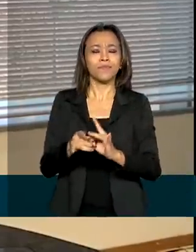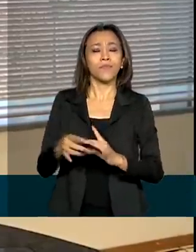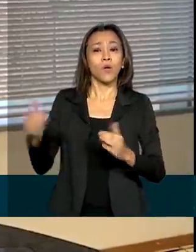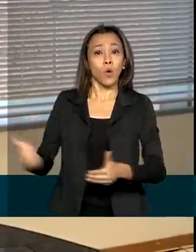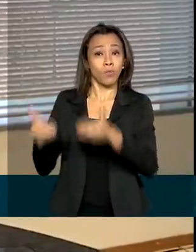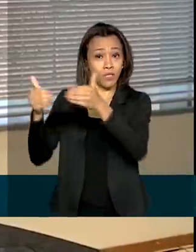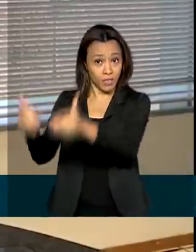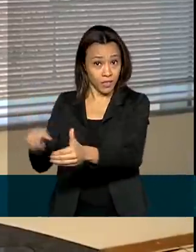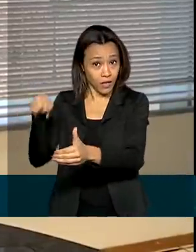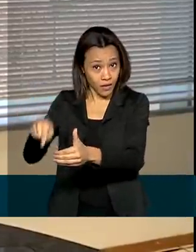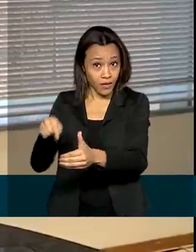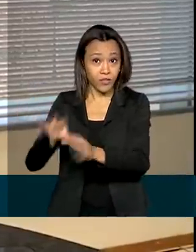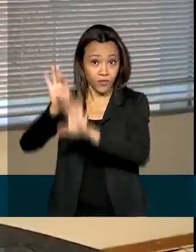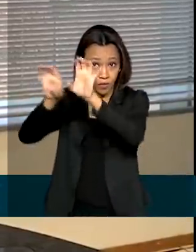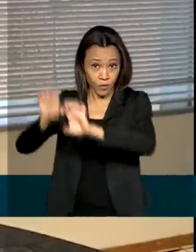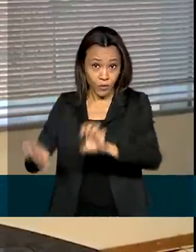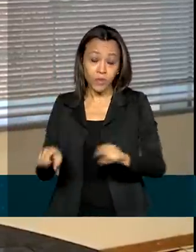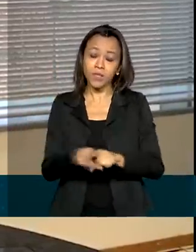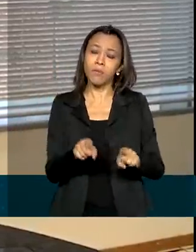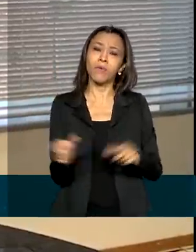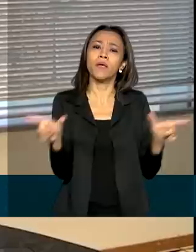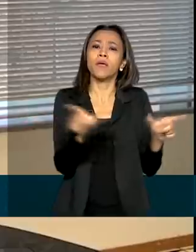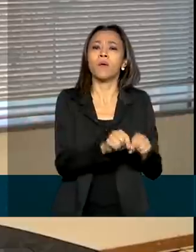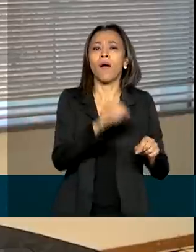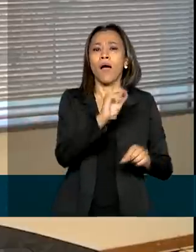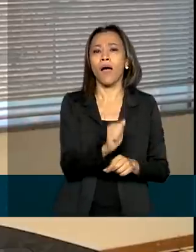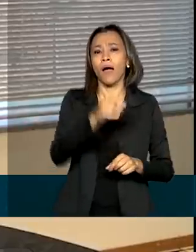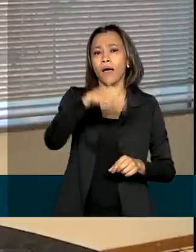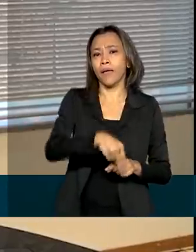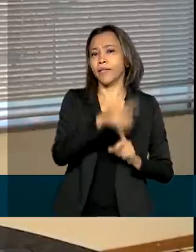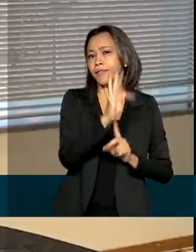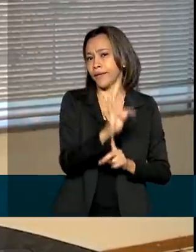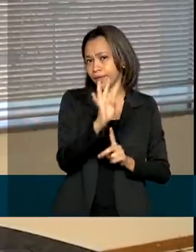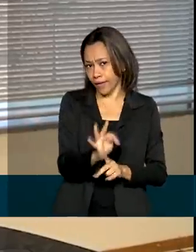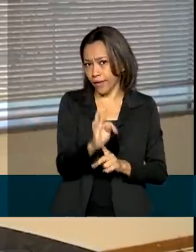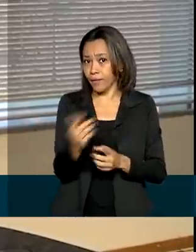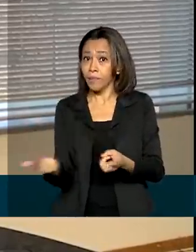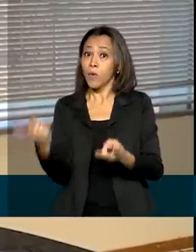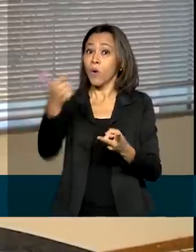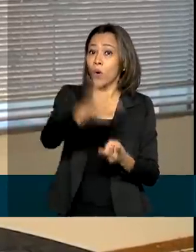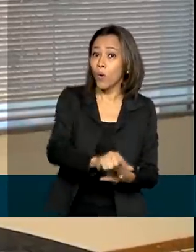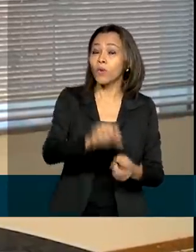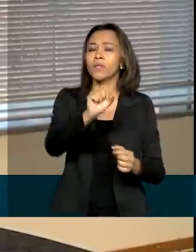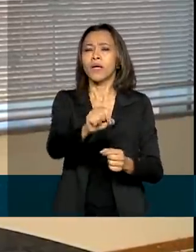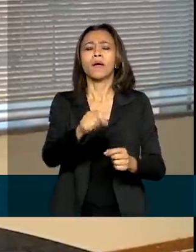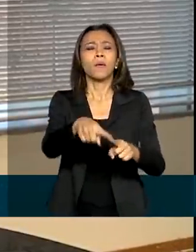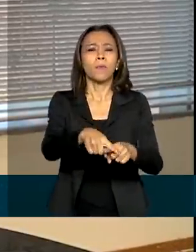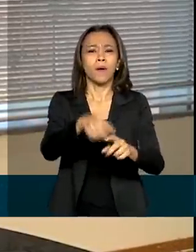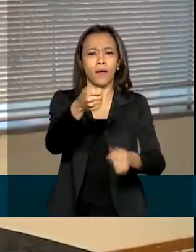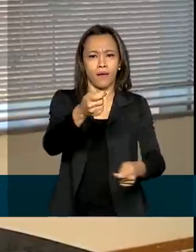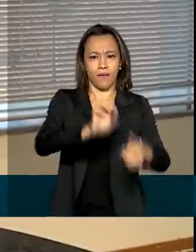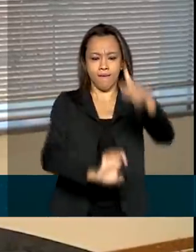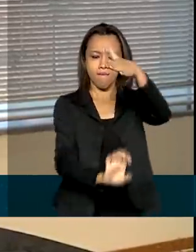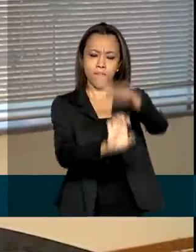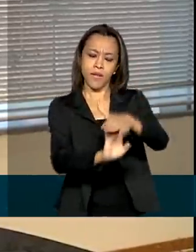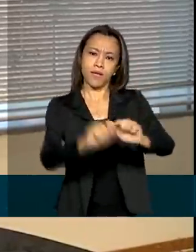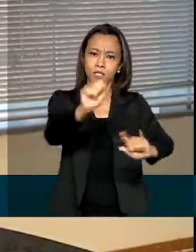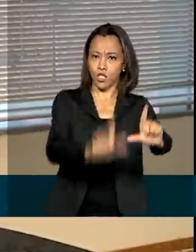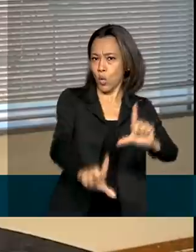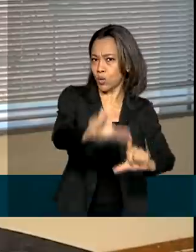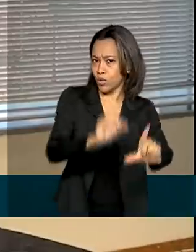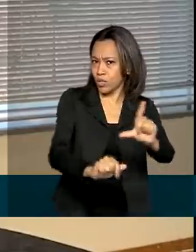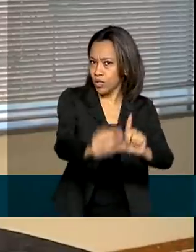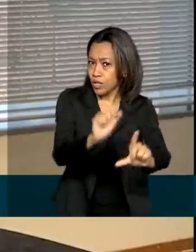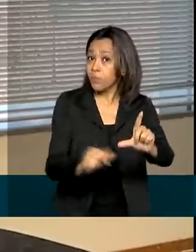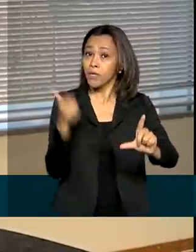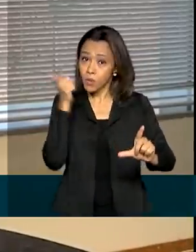com a NTT, a Agência Nacional de Transportes Terrestres, com a empresa de logística, EPL, para avançar nessa agenda de parcerias